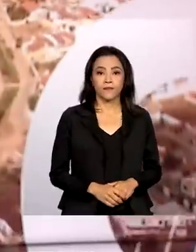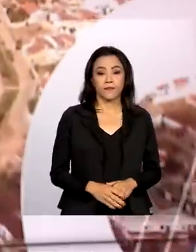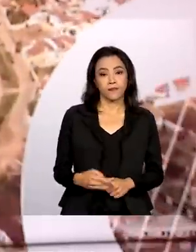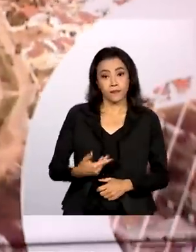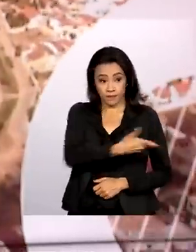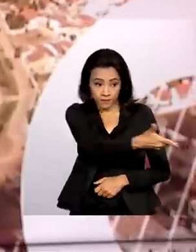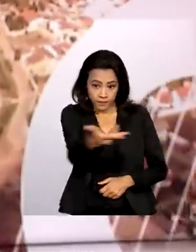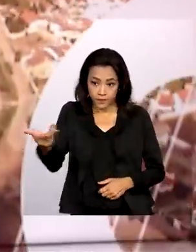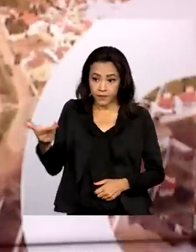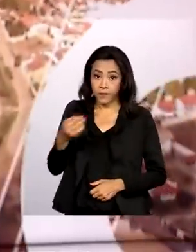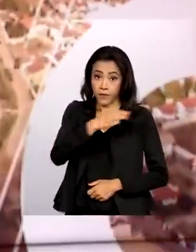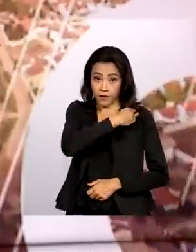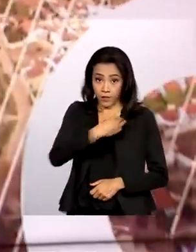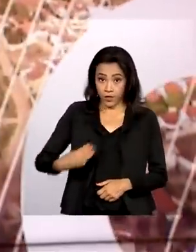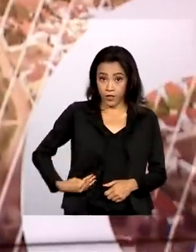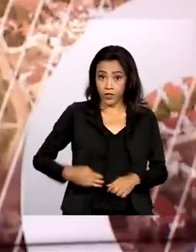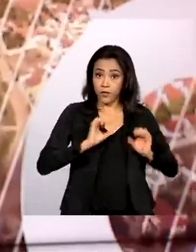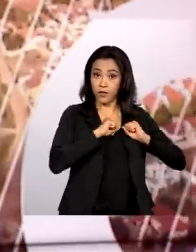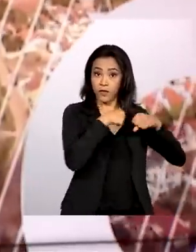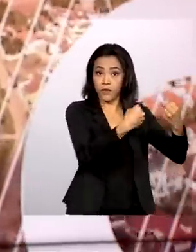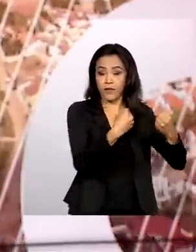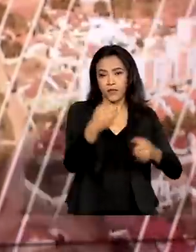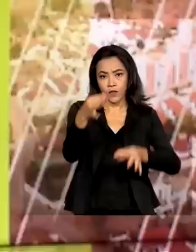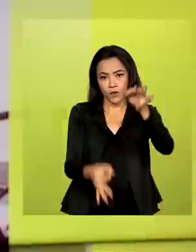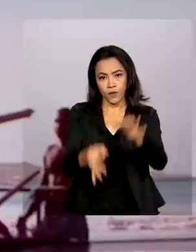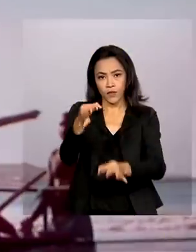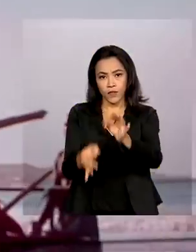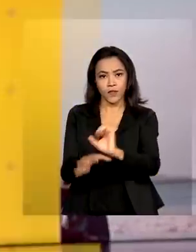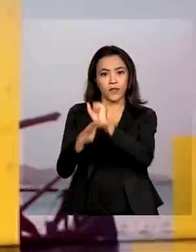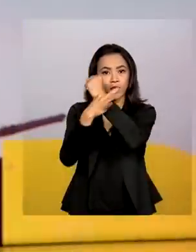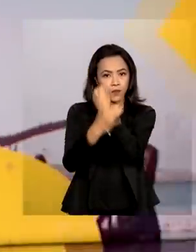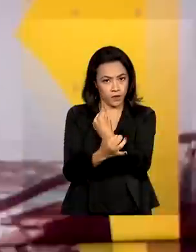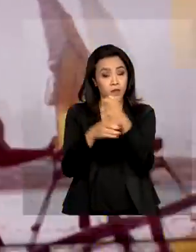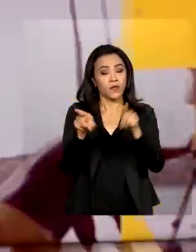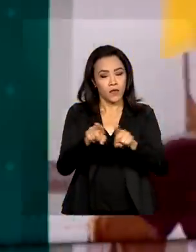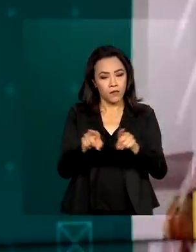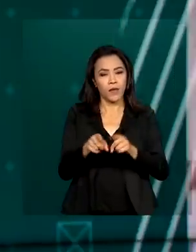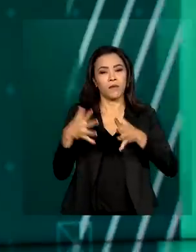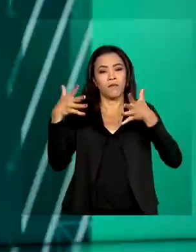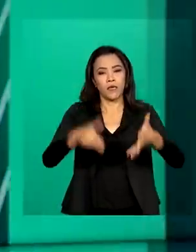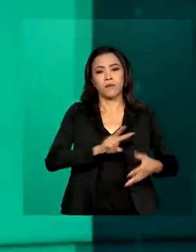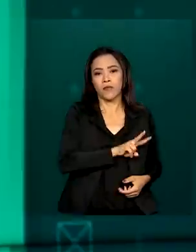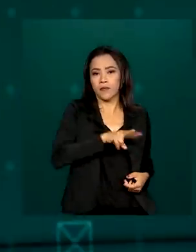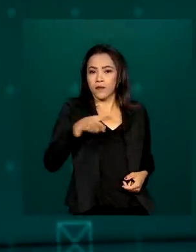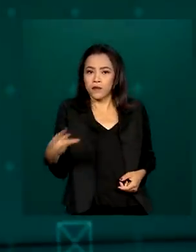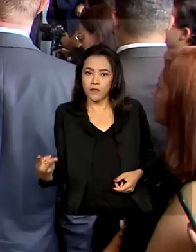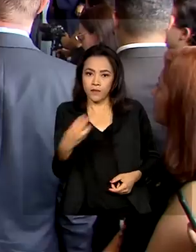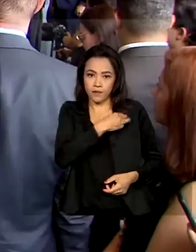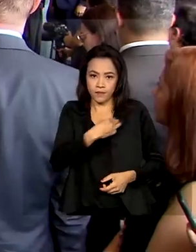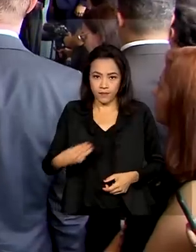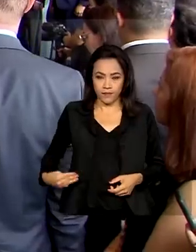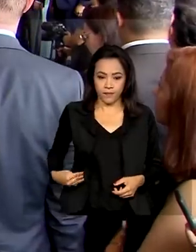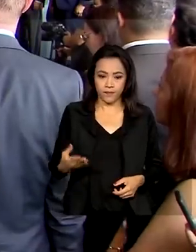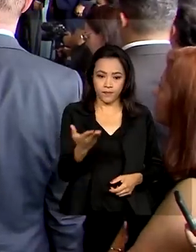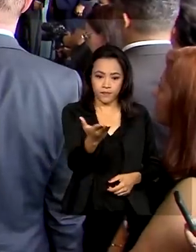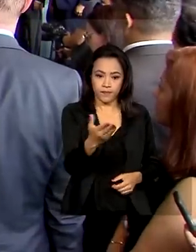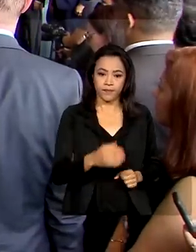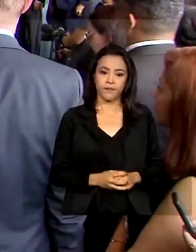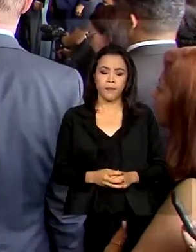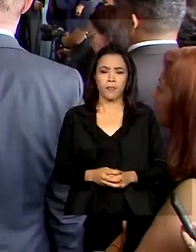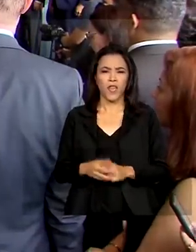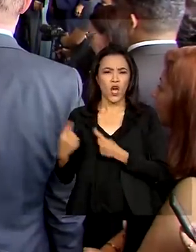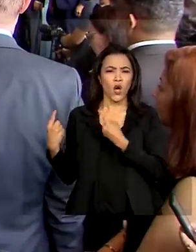ministros da Defesa e da Justiça e Segurança Pública participaram da transmissão de cargo das pastas. Combate às